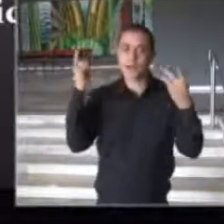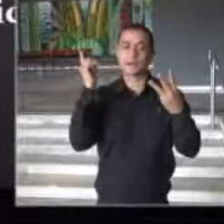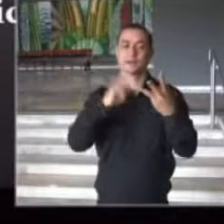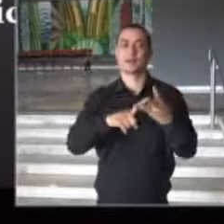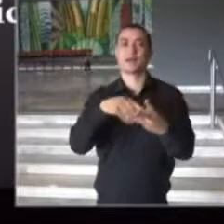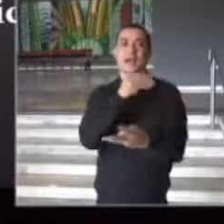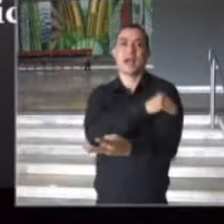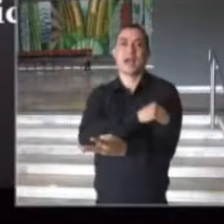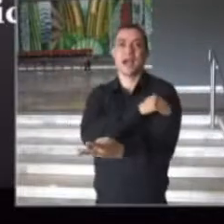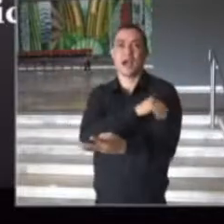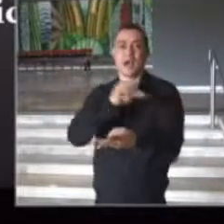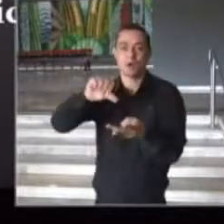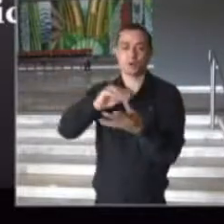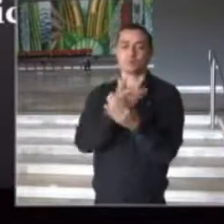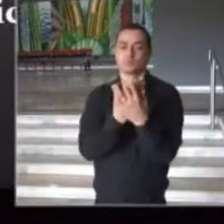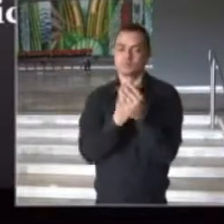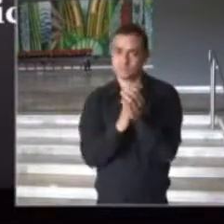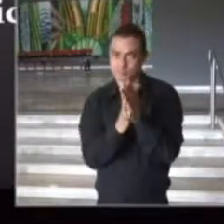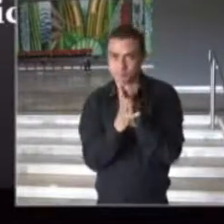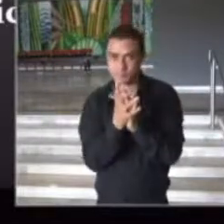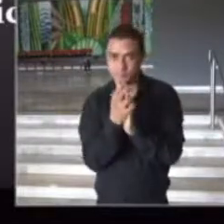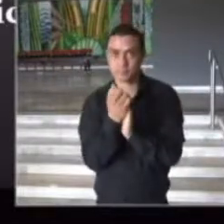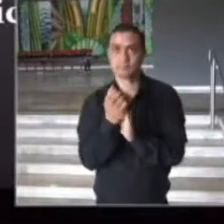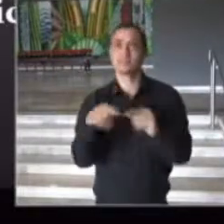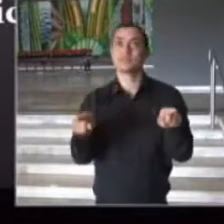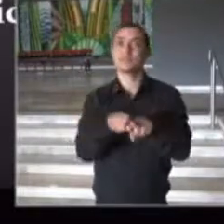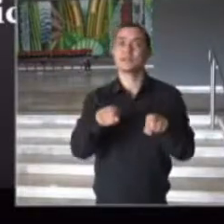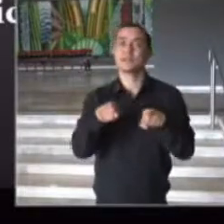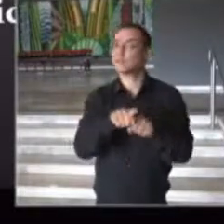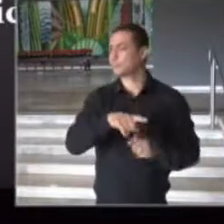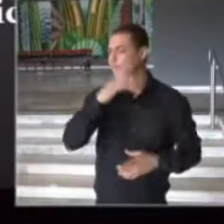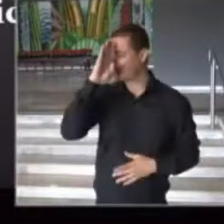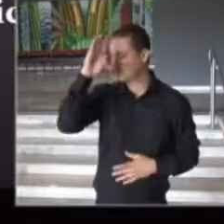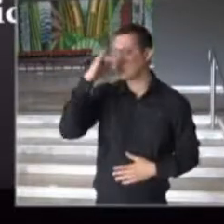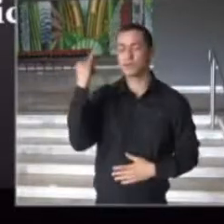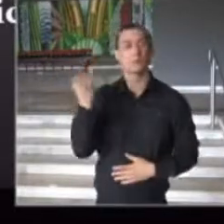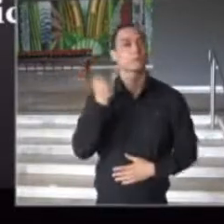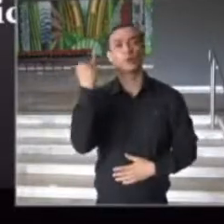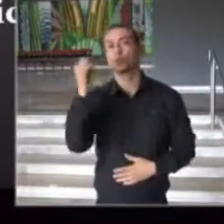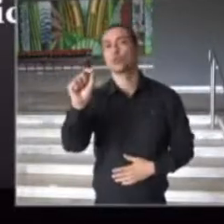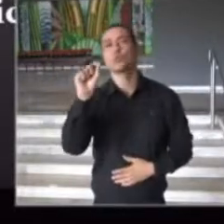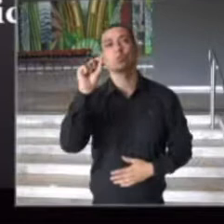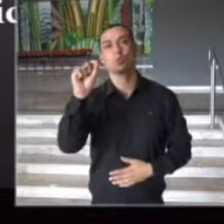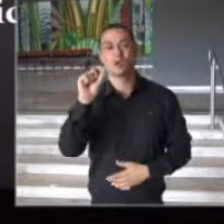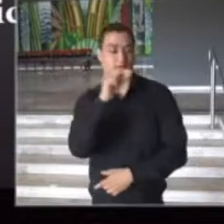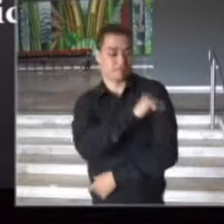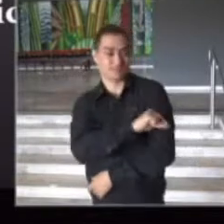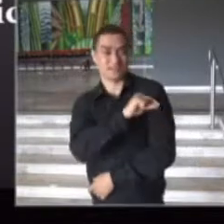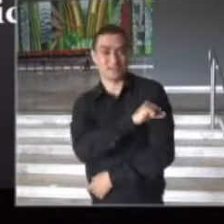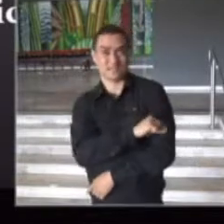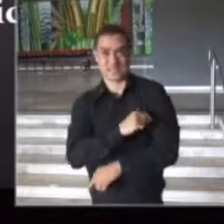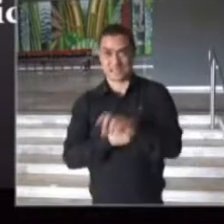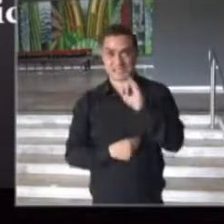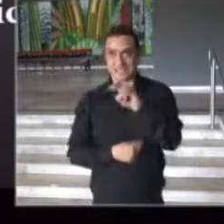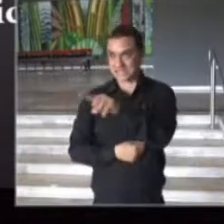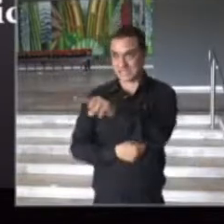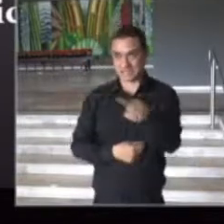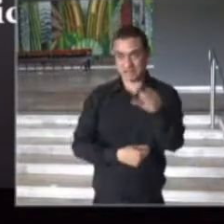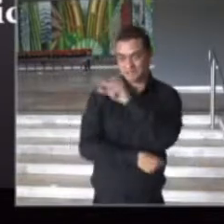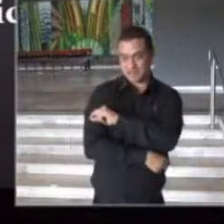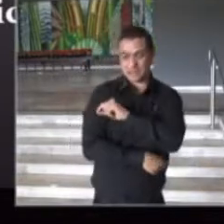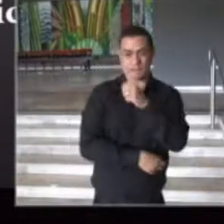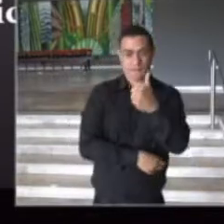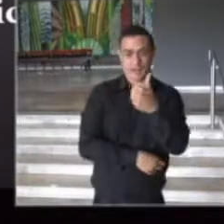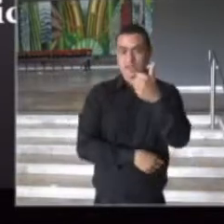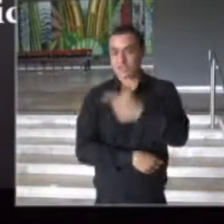uso de álcool gel, e o mais importante de tudo, completar o sistema vacinal. Quem ainda não tomou a segunda dose,